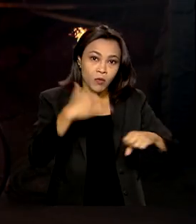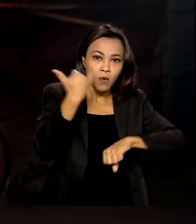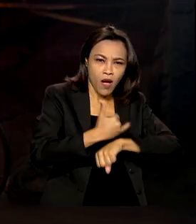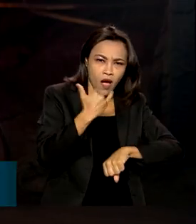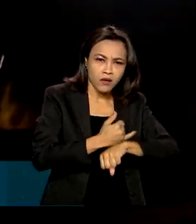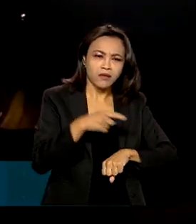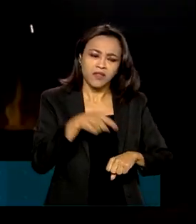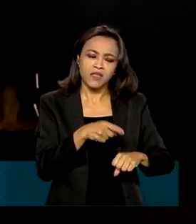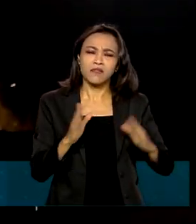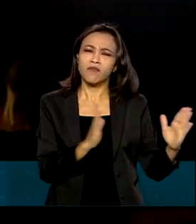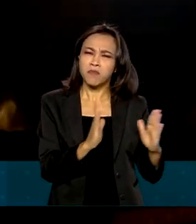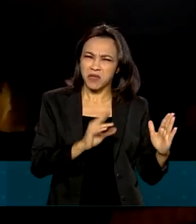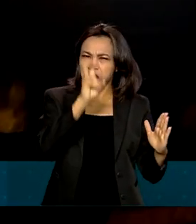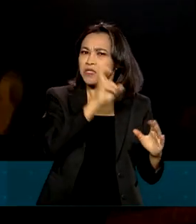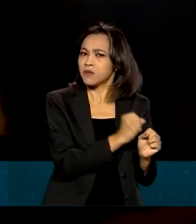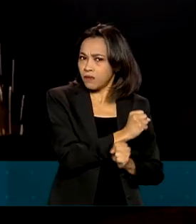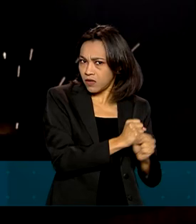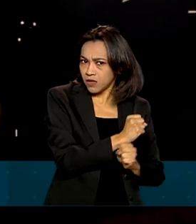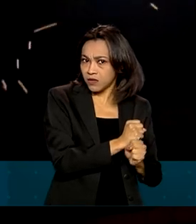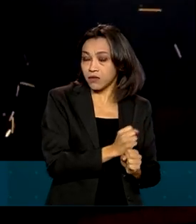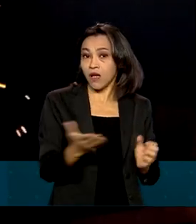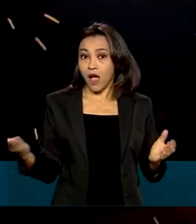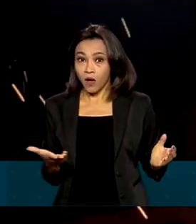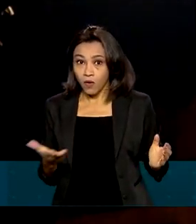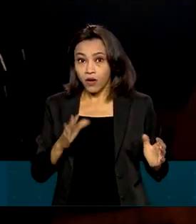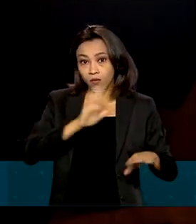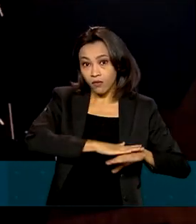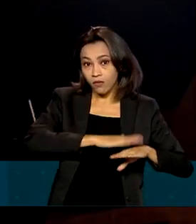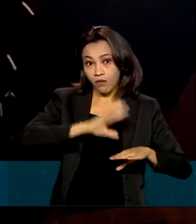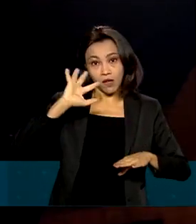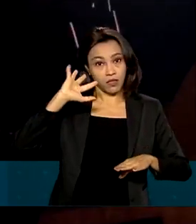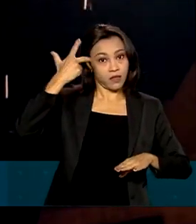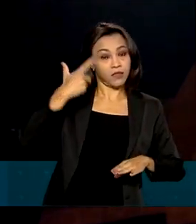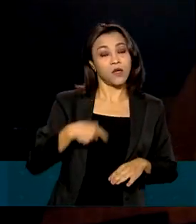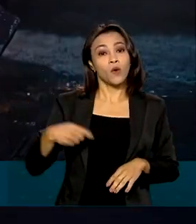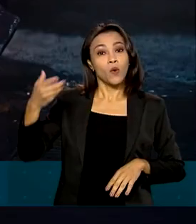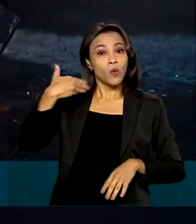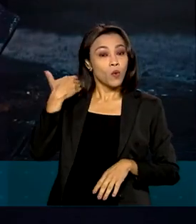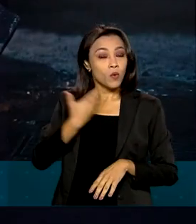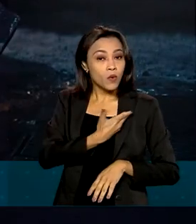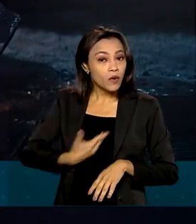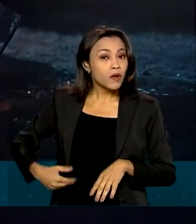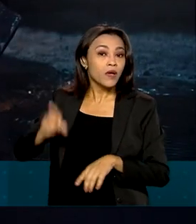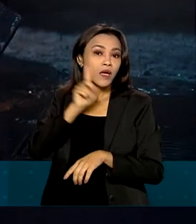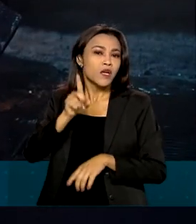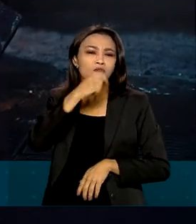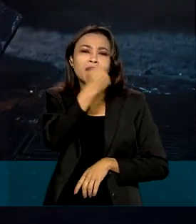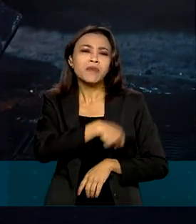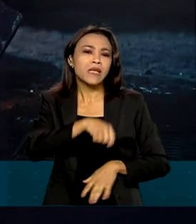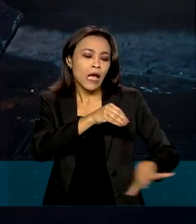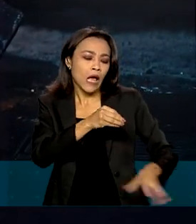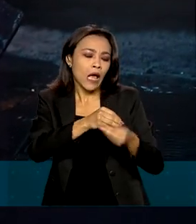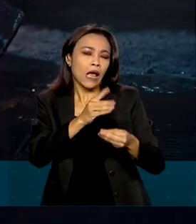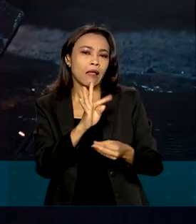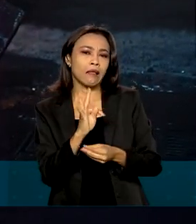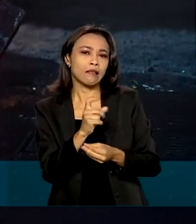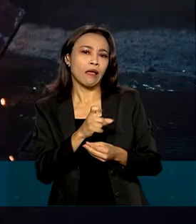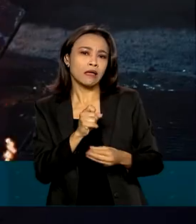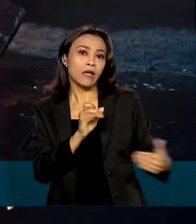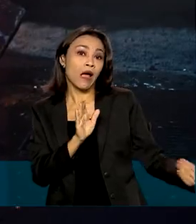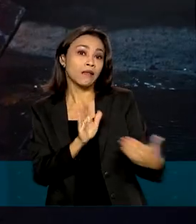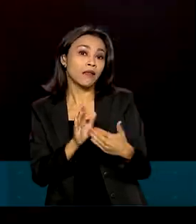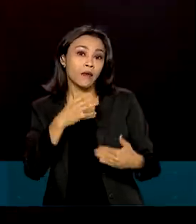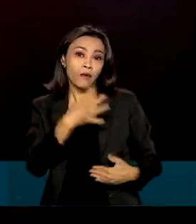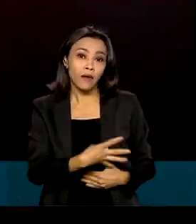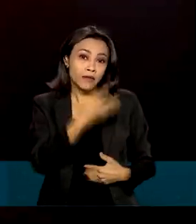cinco anos. Agora, com a decisão, o governo norte-americano vai deixar de cobrar taxas adicionais de até 46% na